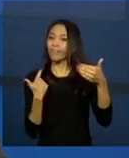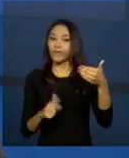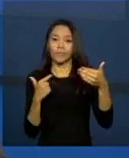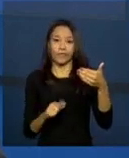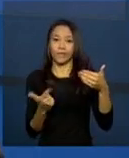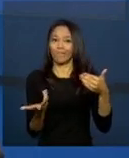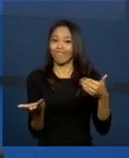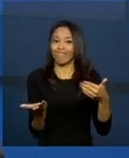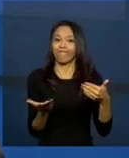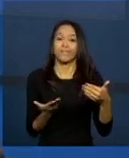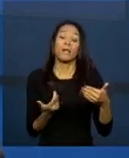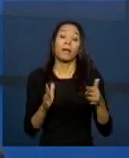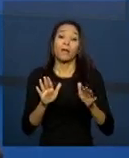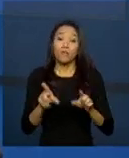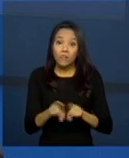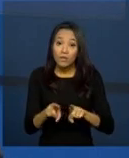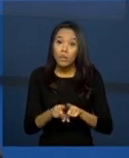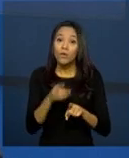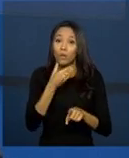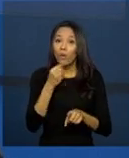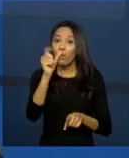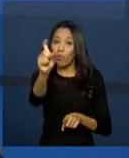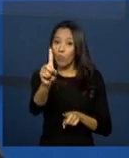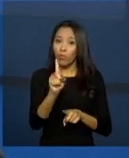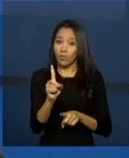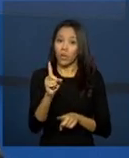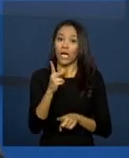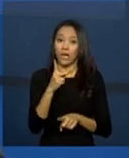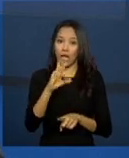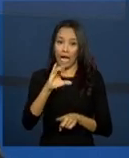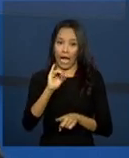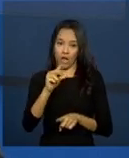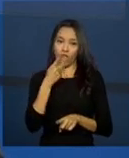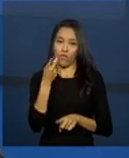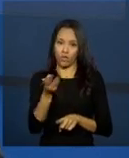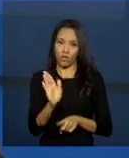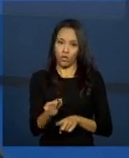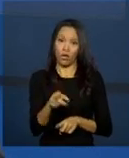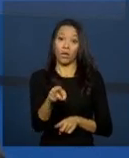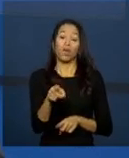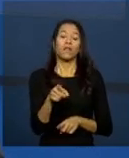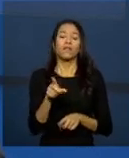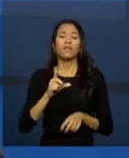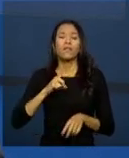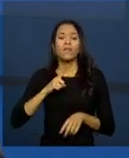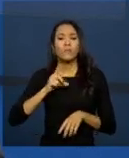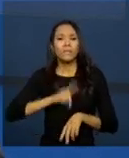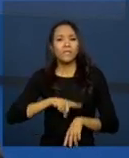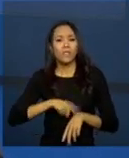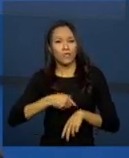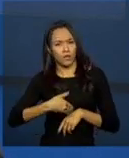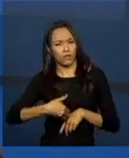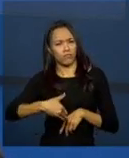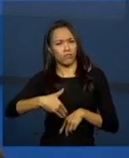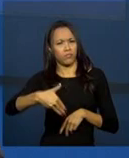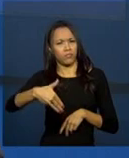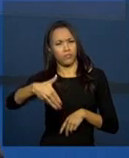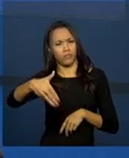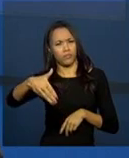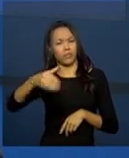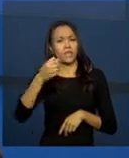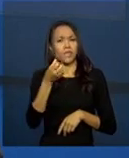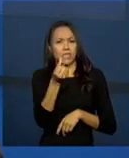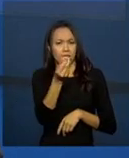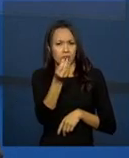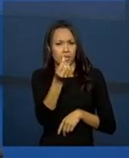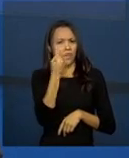CadÚnico, como o Caio também mencionou, há um intervalo de tempo aí que dá aproximadamente 60 dias.